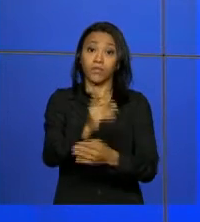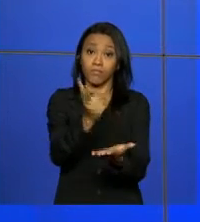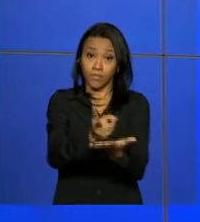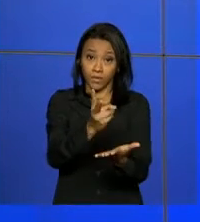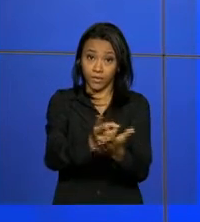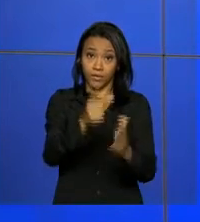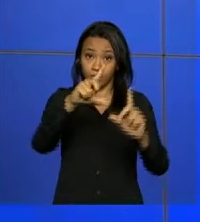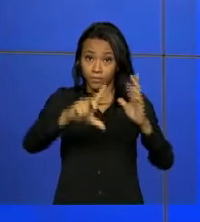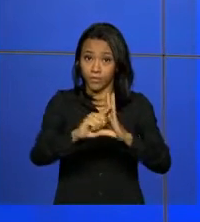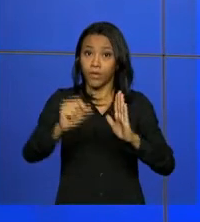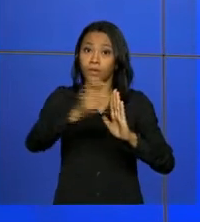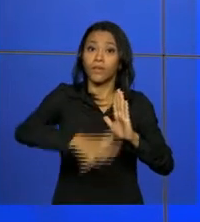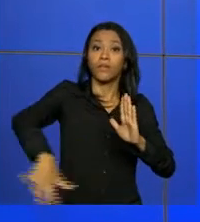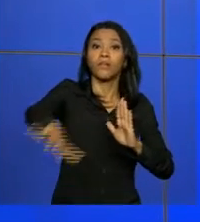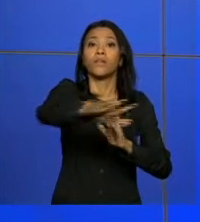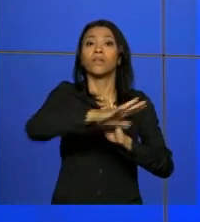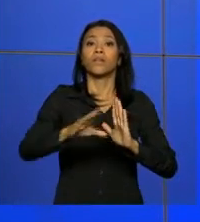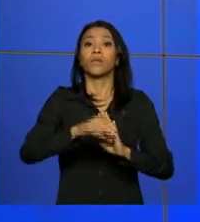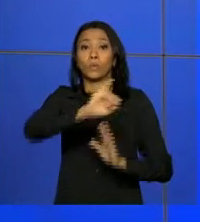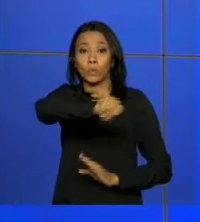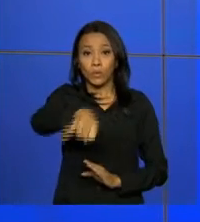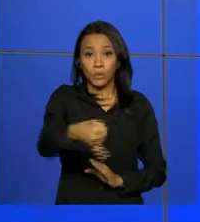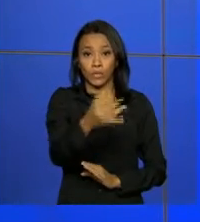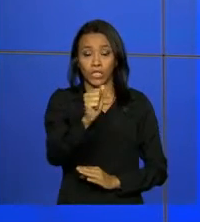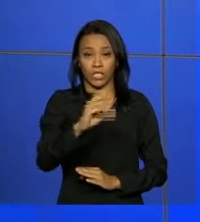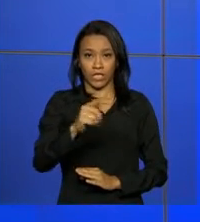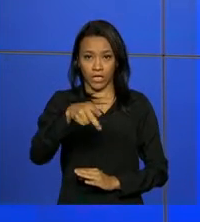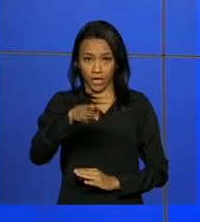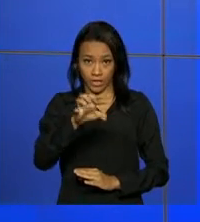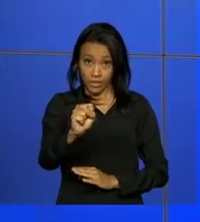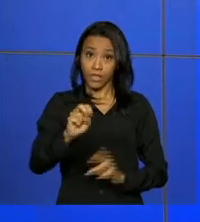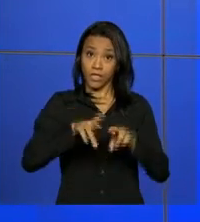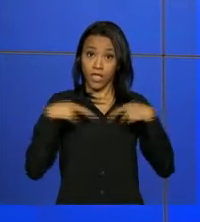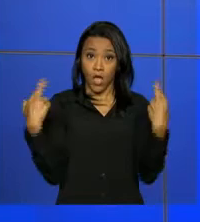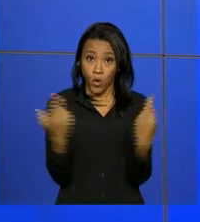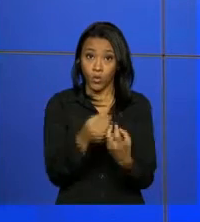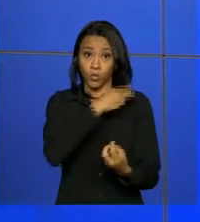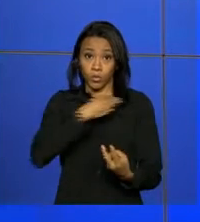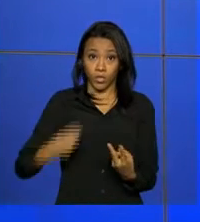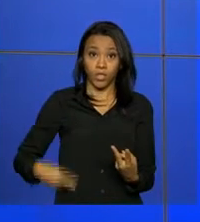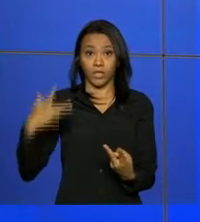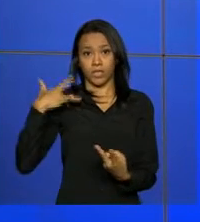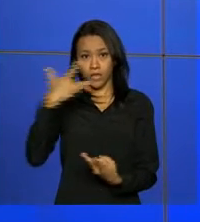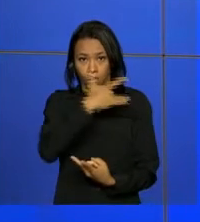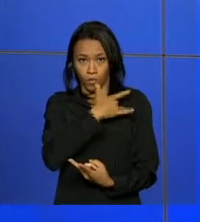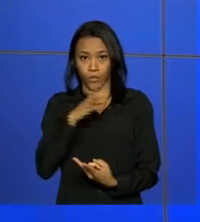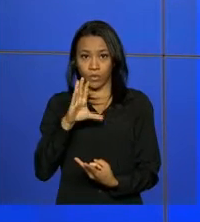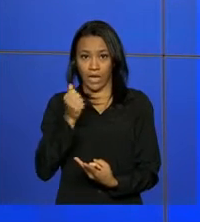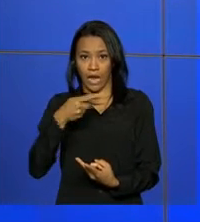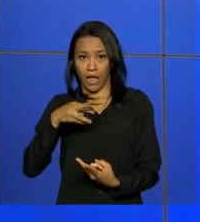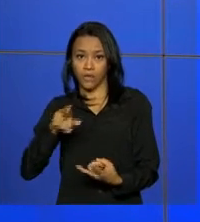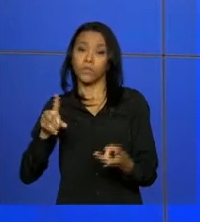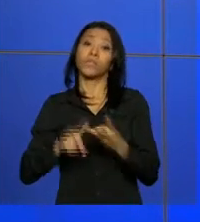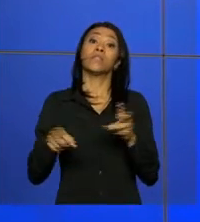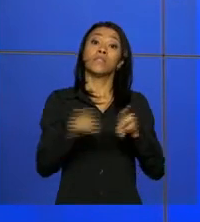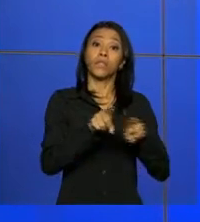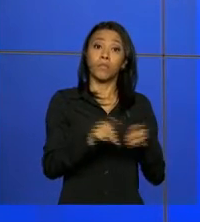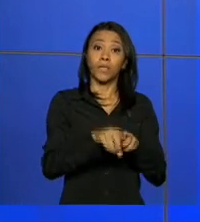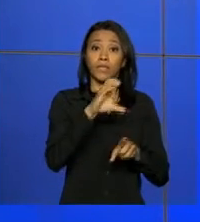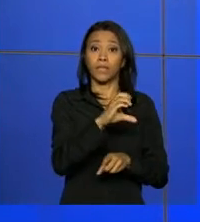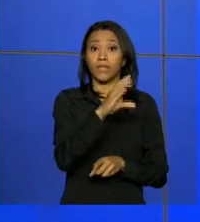Planalto, o ministro-chefe da Casa Civil, Jacques Wagner, se reúne com os ministros da Saúde, Marcelo Castro, e o da Ciência,